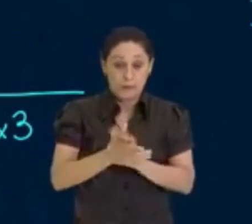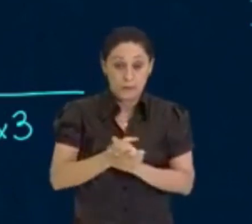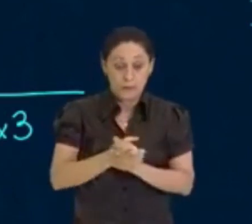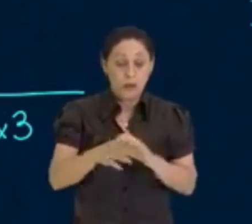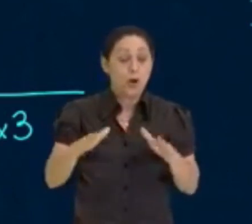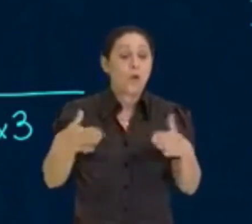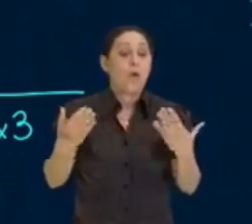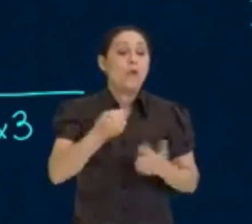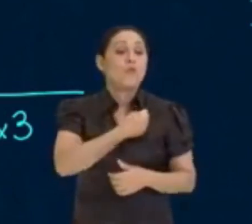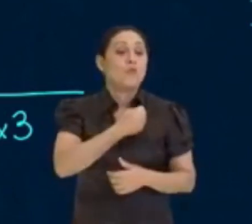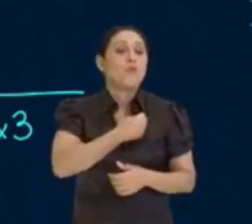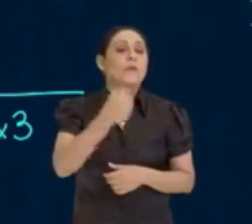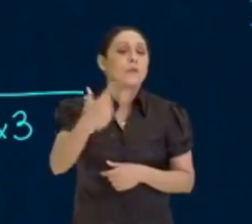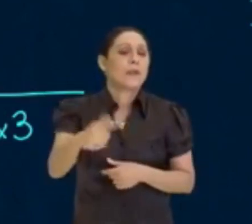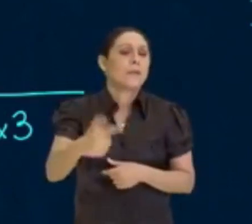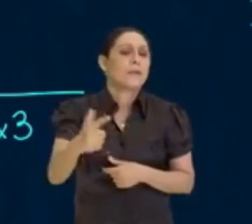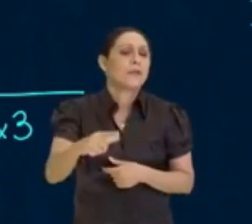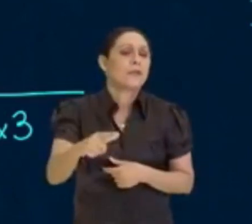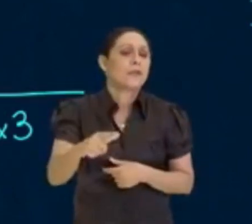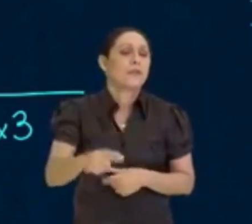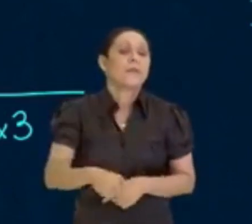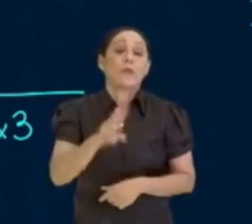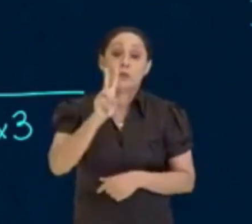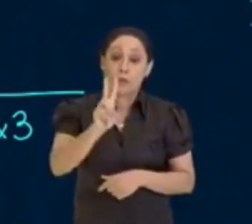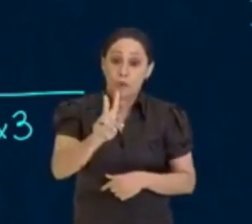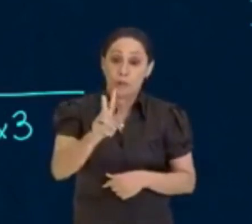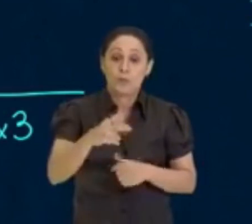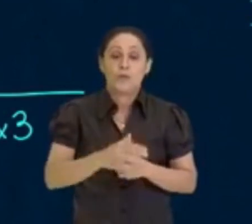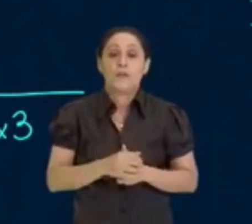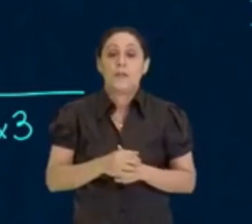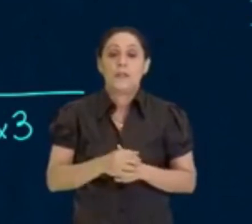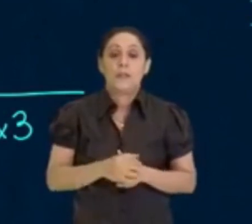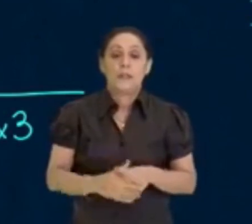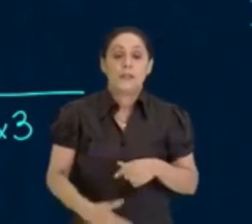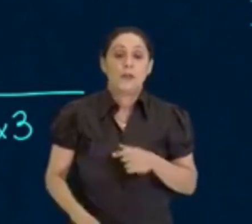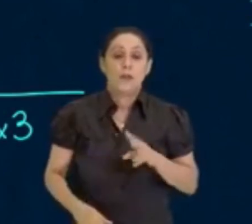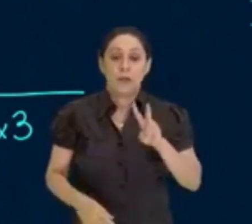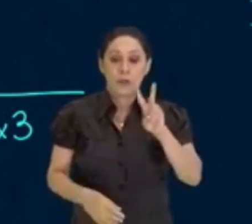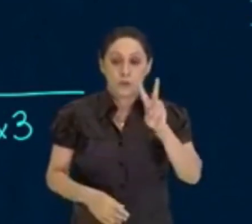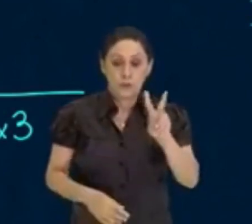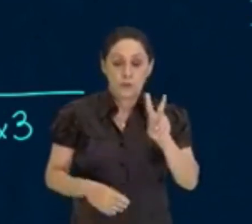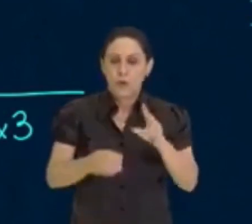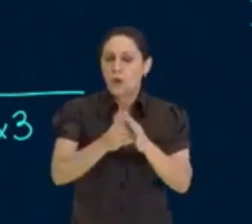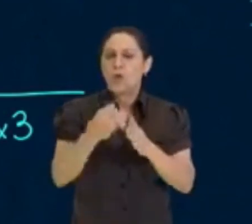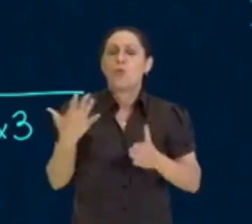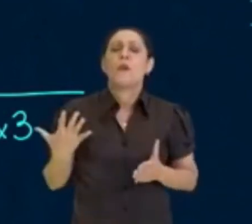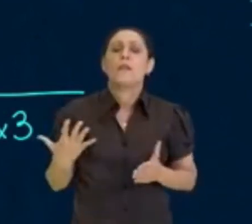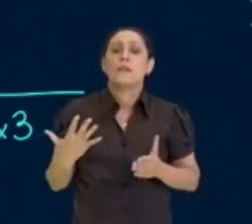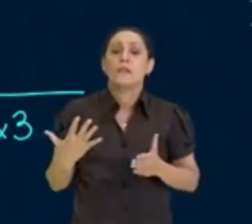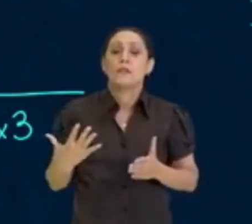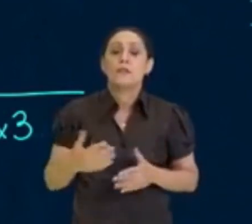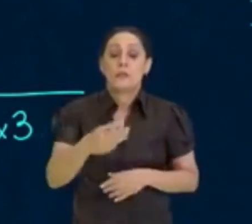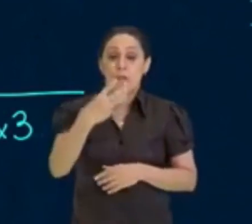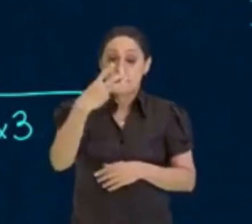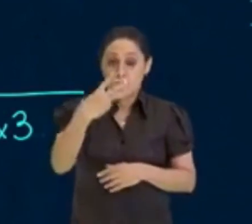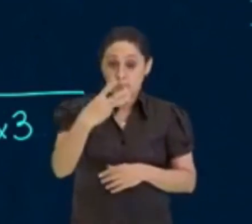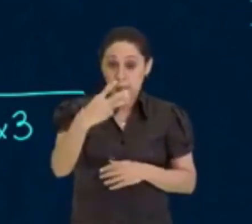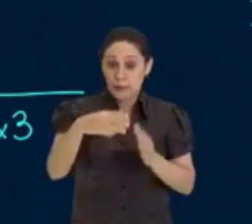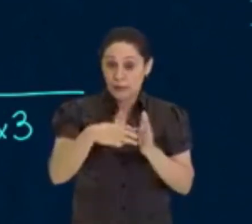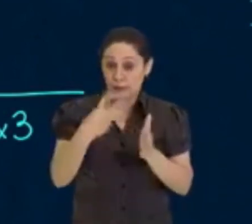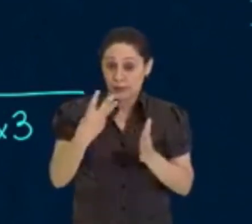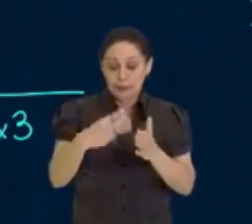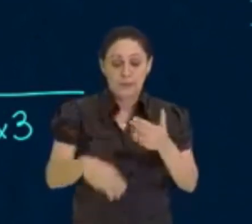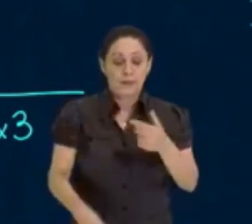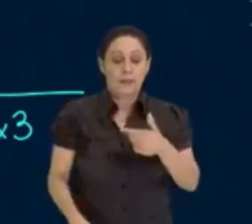qual o número que está repetindo? O 2, o 2 está repetindo quantas vezes? 3 vezes, então, ele é